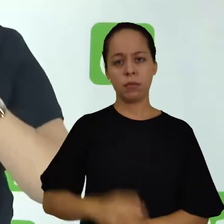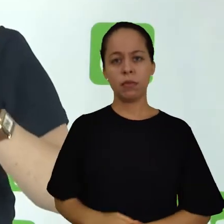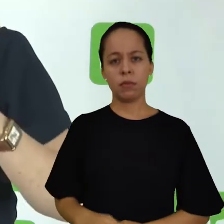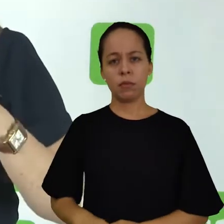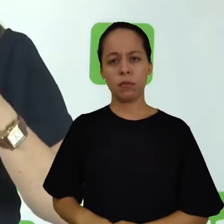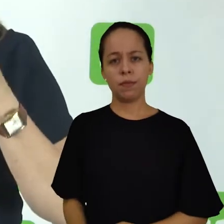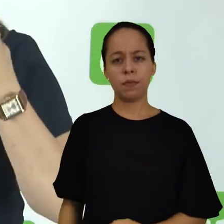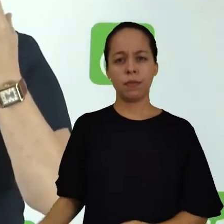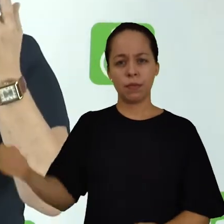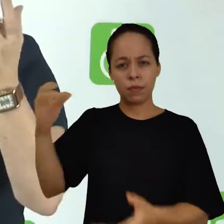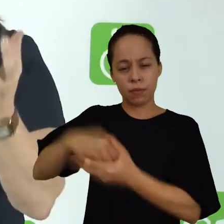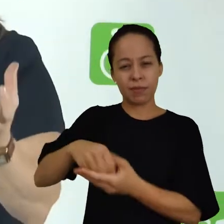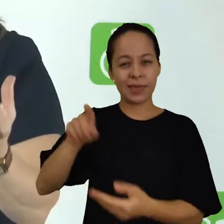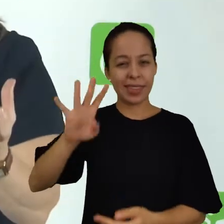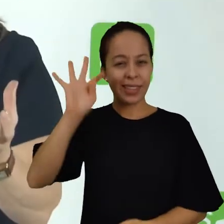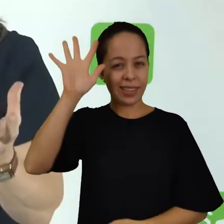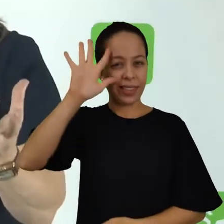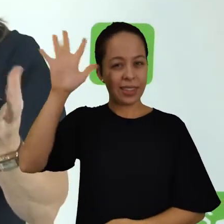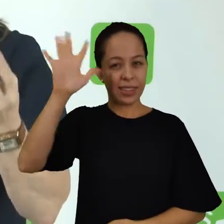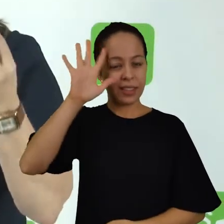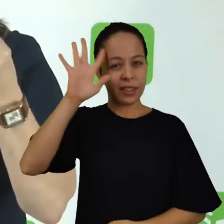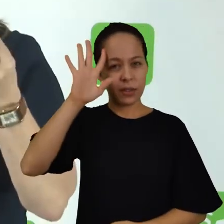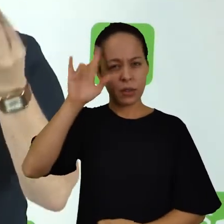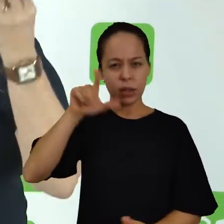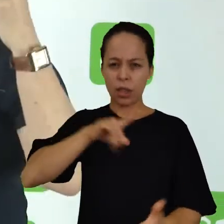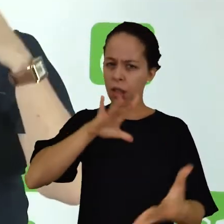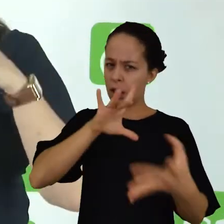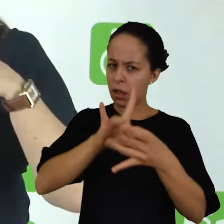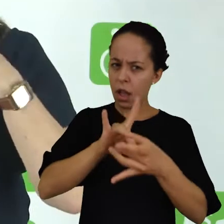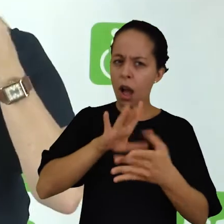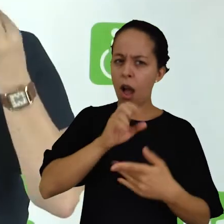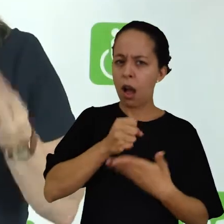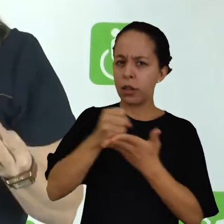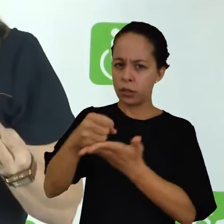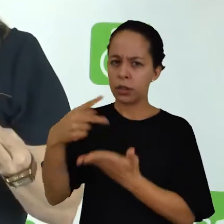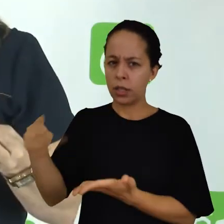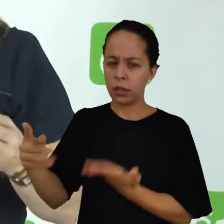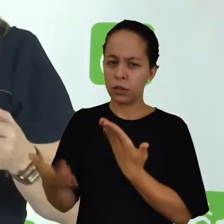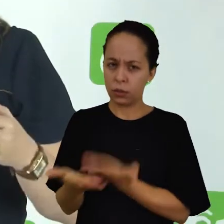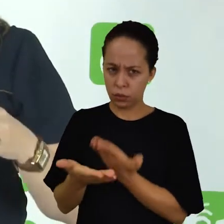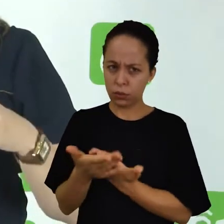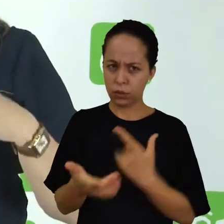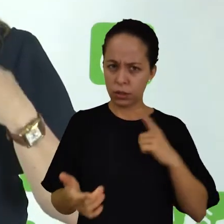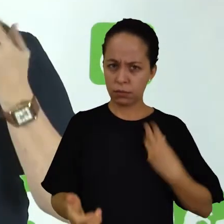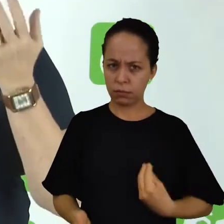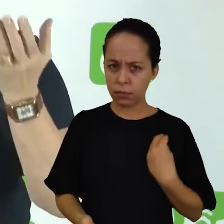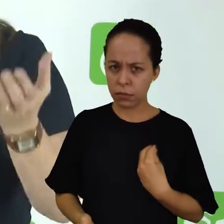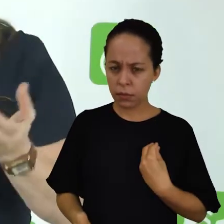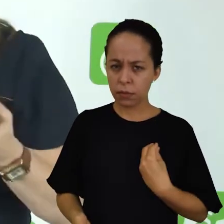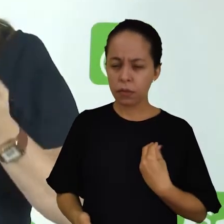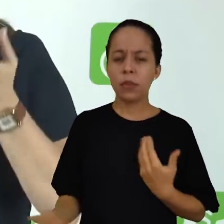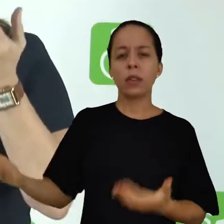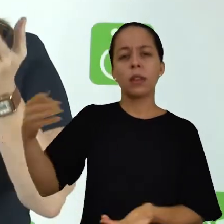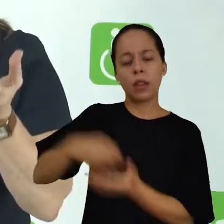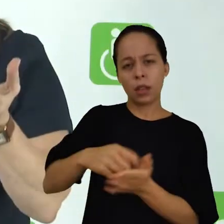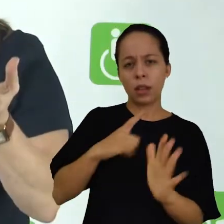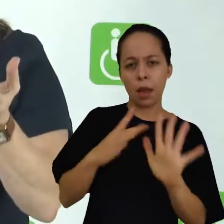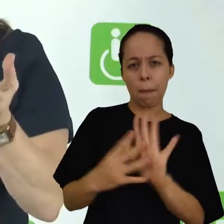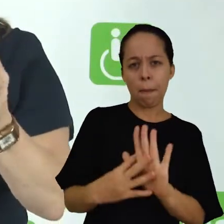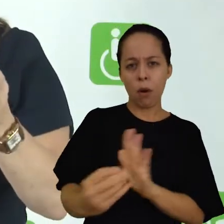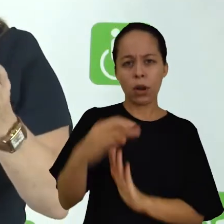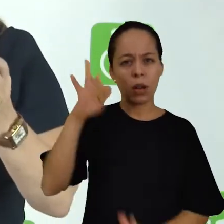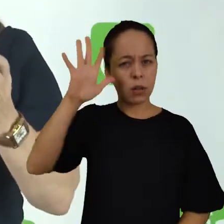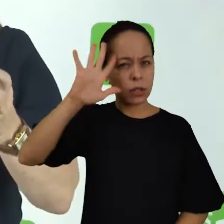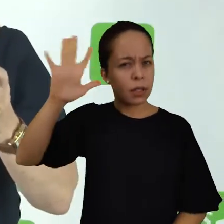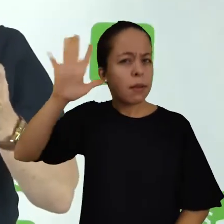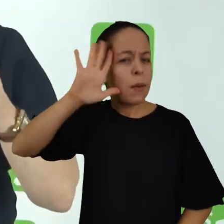Ele se serve de alguma teoria para apoiar o estudo que ele apresenta? Ele apresenta algum modelo teórico?